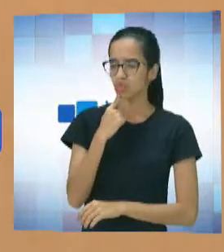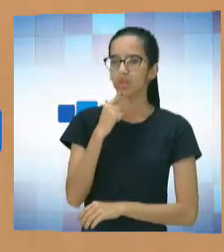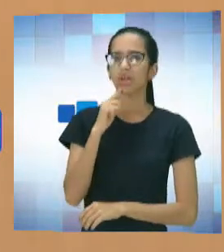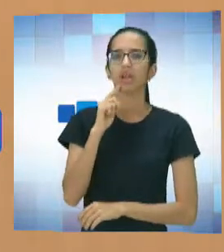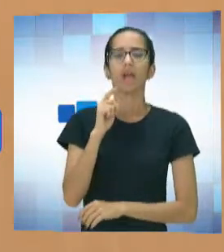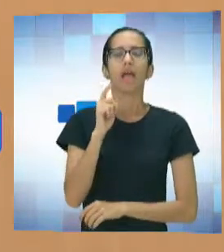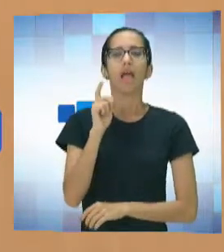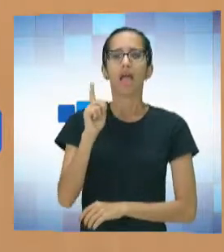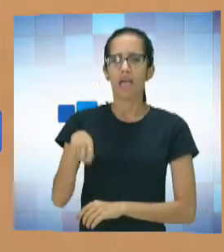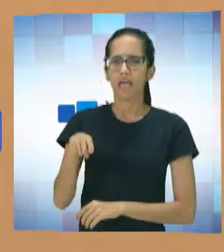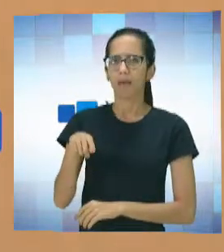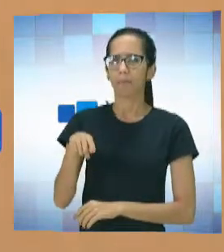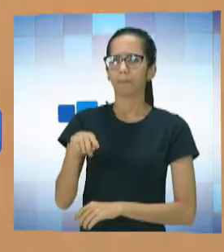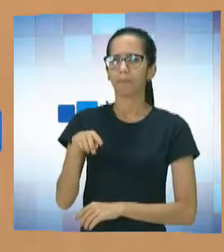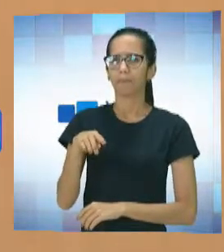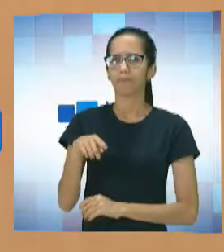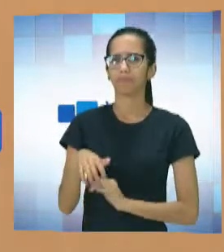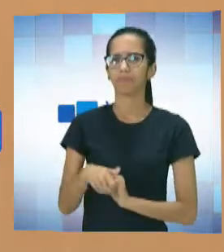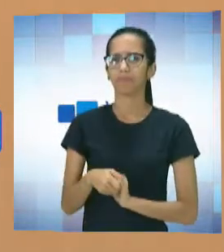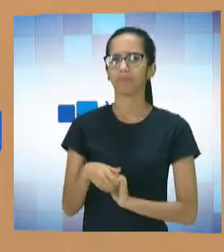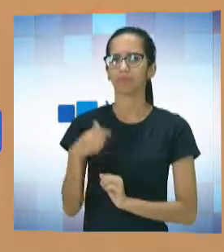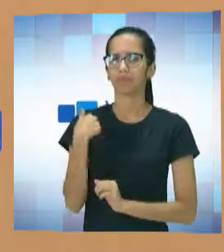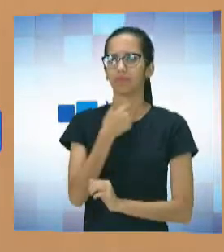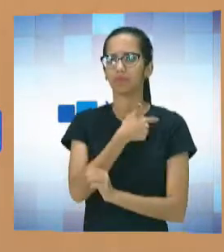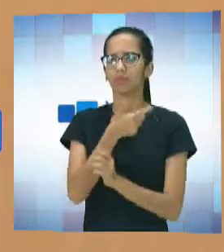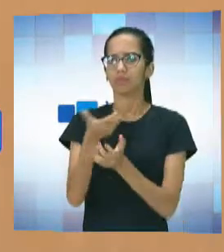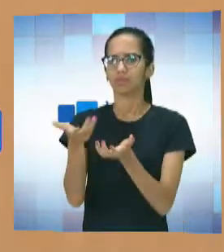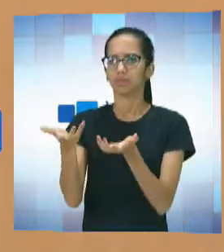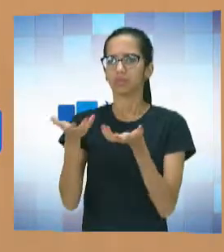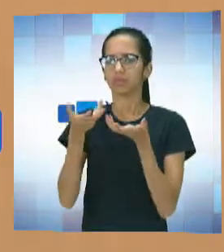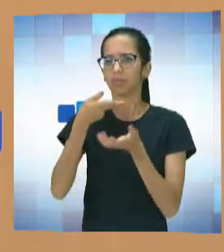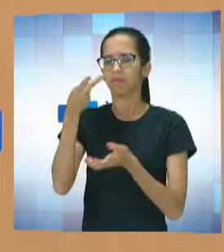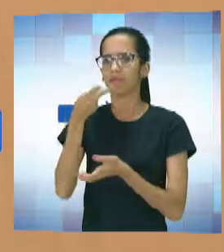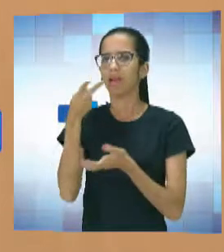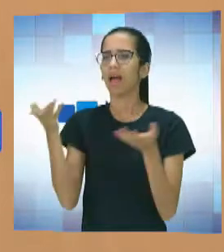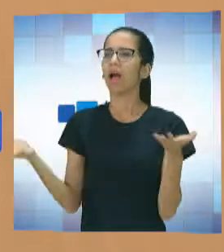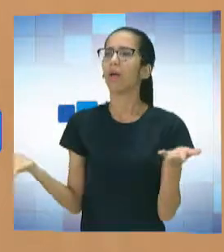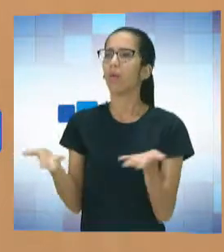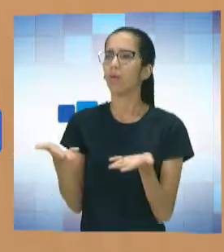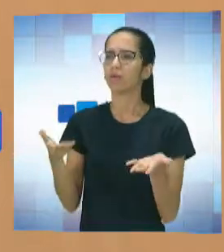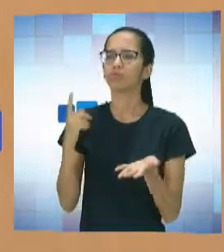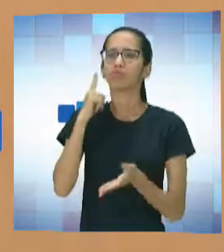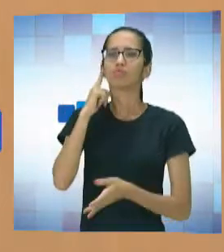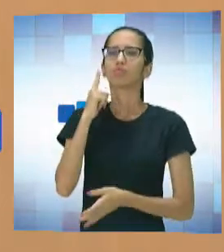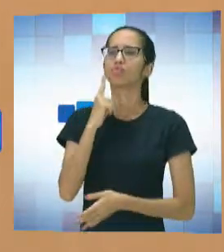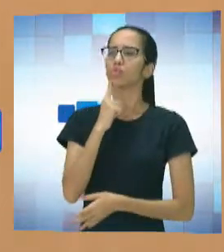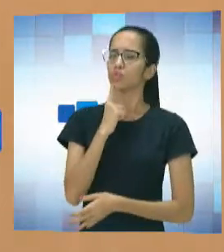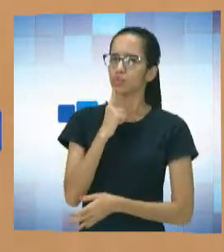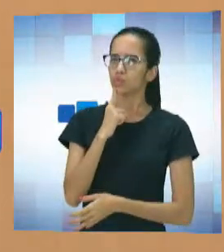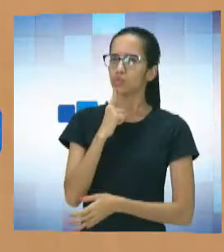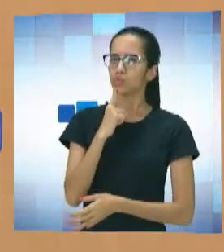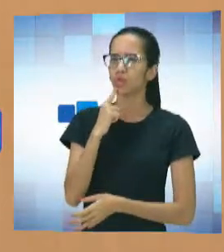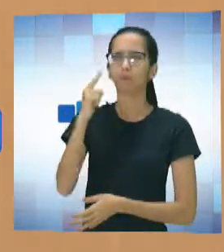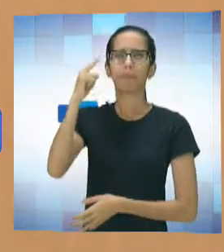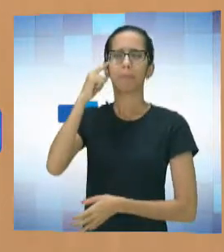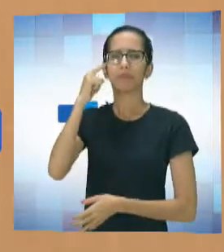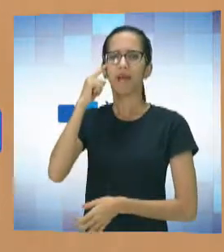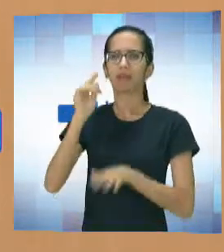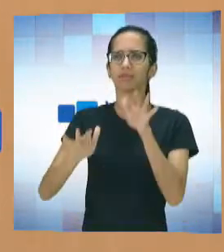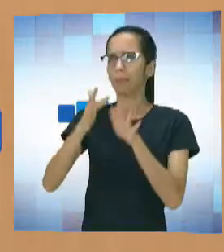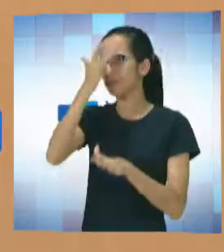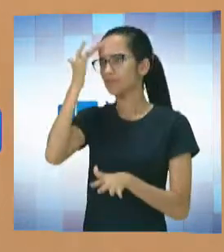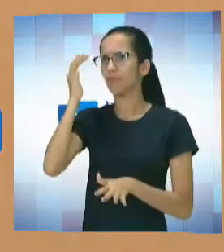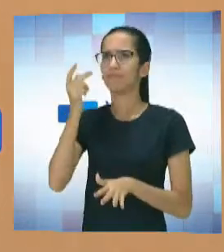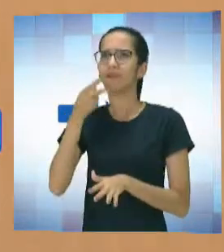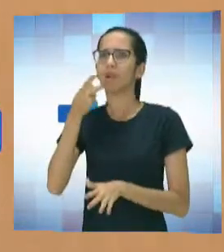esse o campo que a gente gosta de trabalhar nesse momento. Sim. O surdo. Teoricamente, o surdo, muita gente vai dizer,